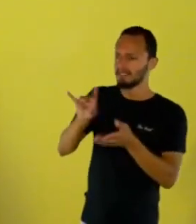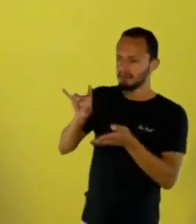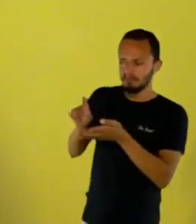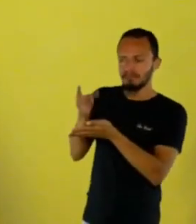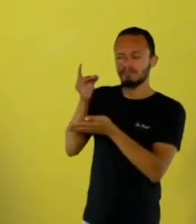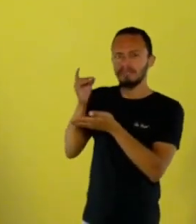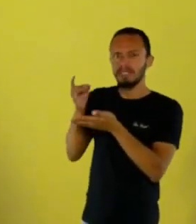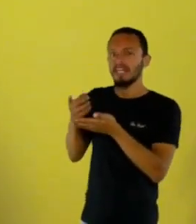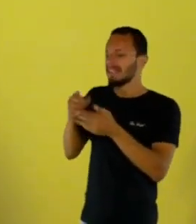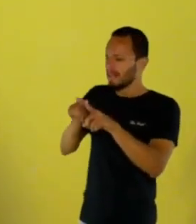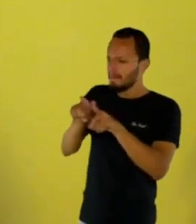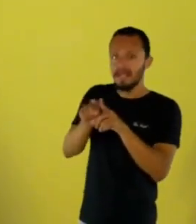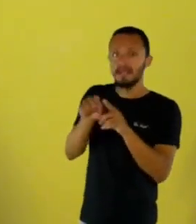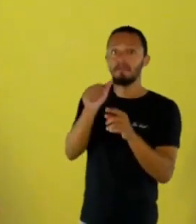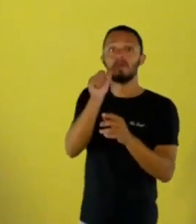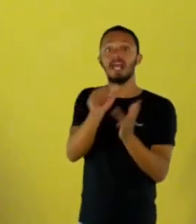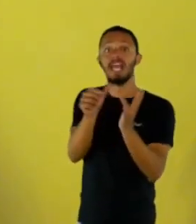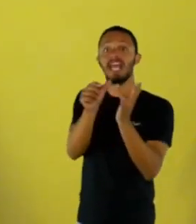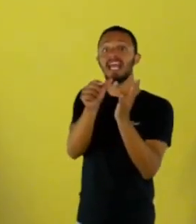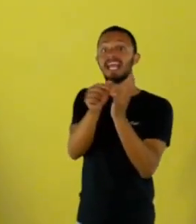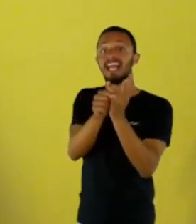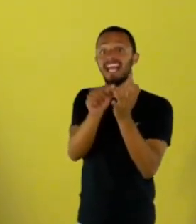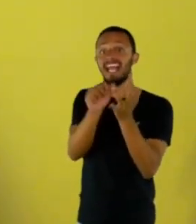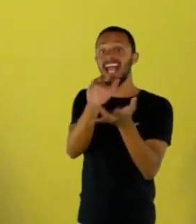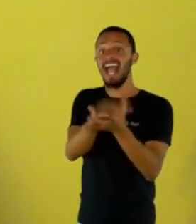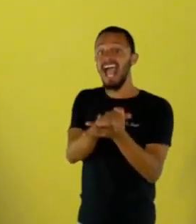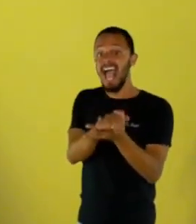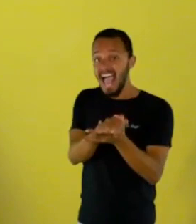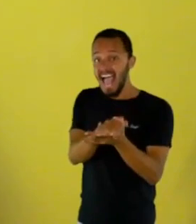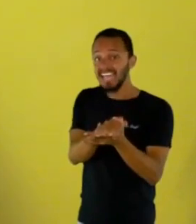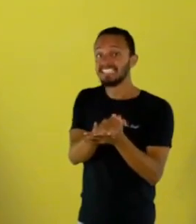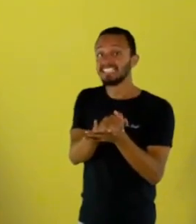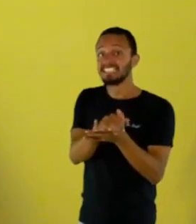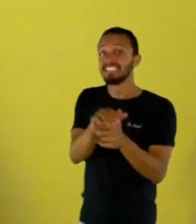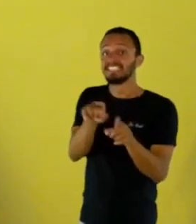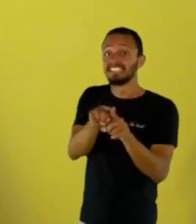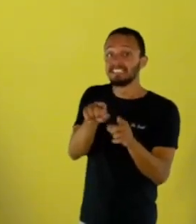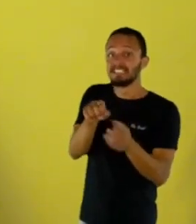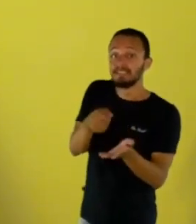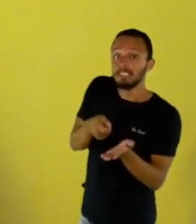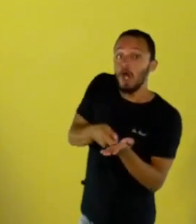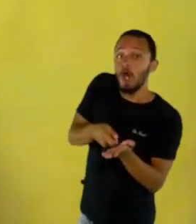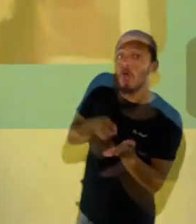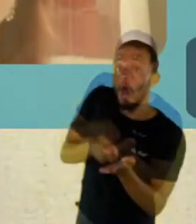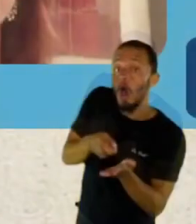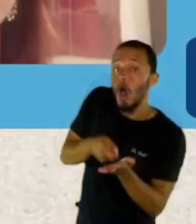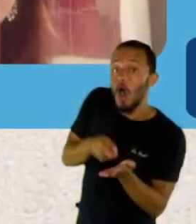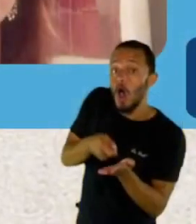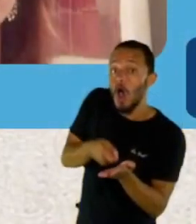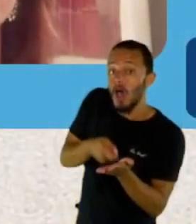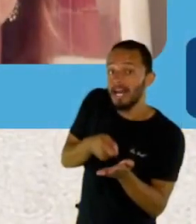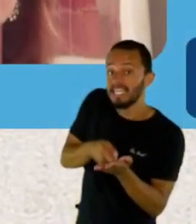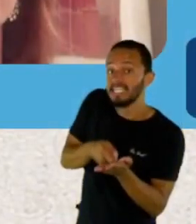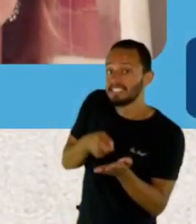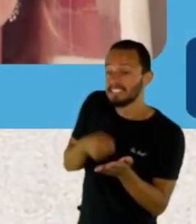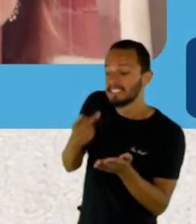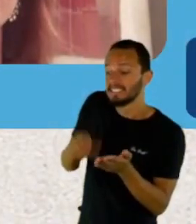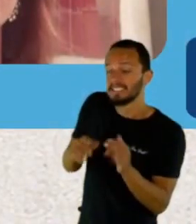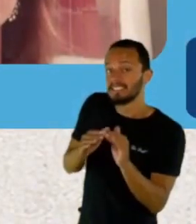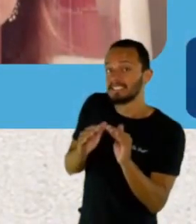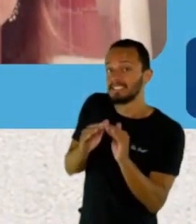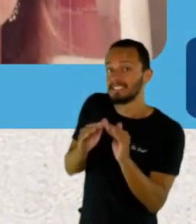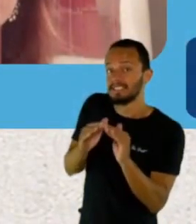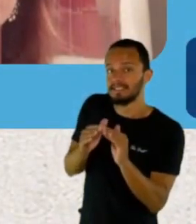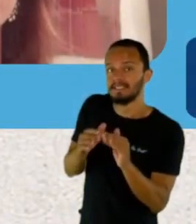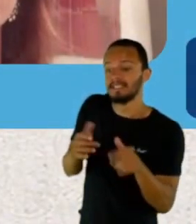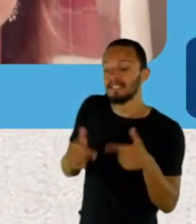casa, né? E do jeito que... Das obrigações, né? Da mulher que se acha. Das obrigações da mulher. A mulher que para